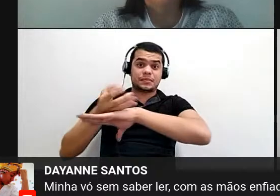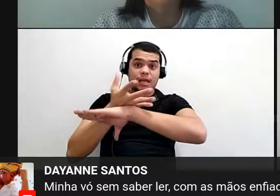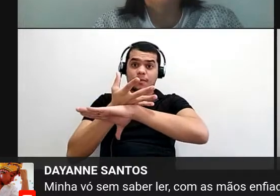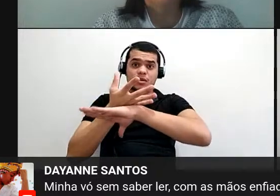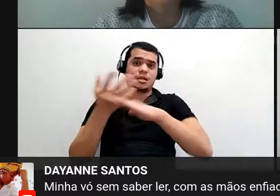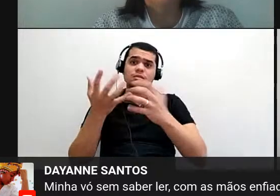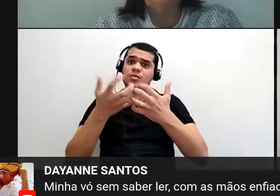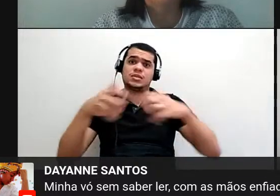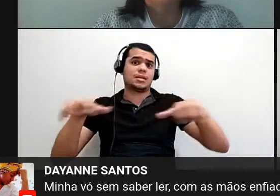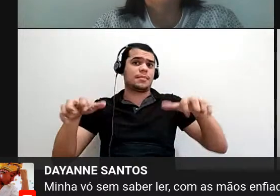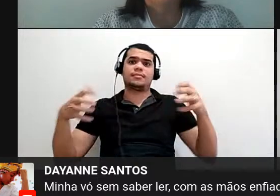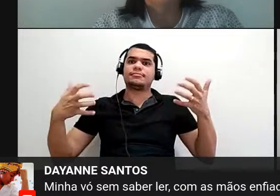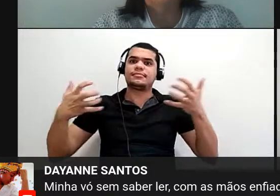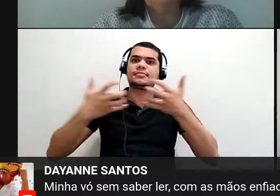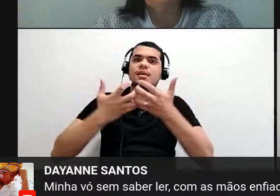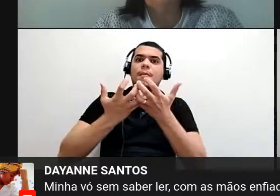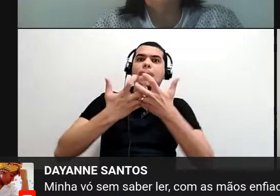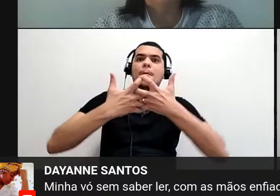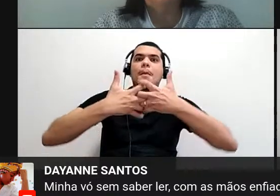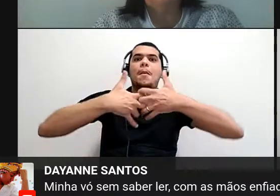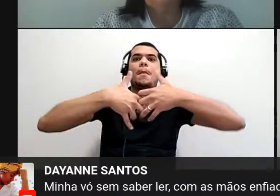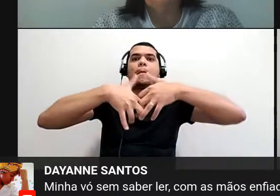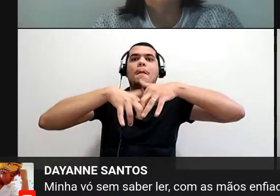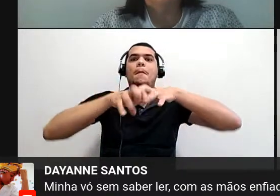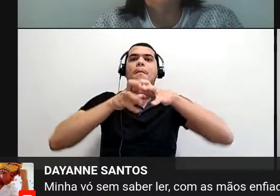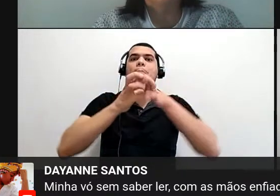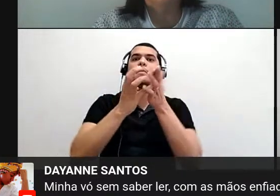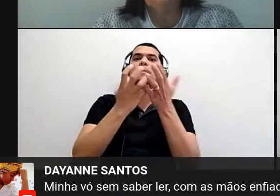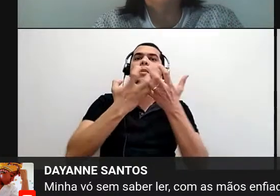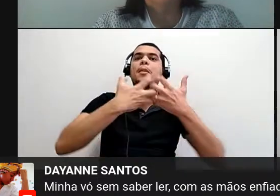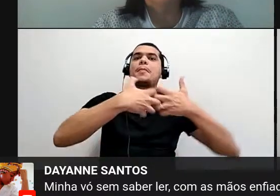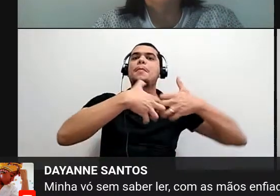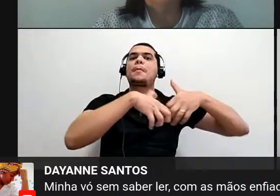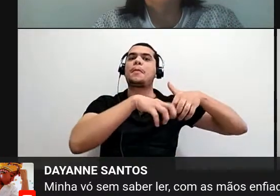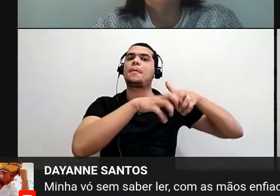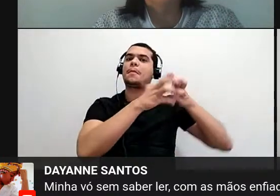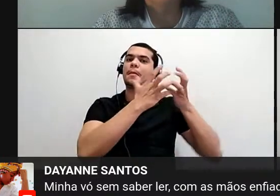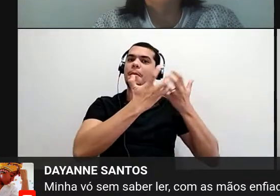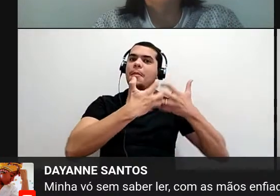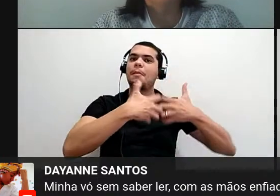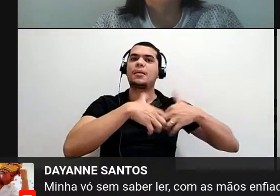estar emaranhado, né? Não dá pra, não dá pra, pra pensar separado.